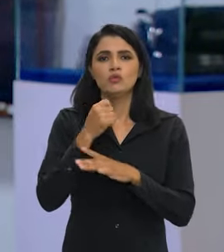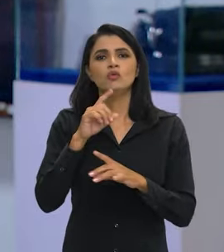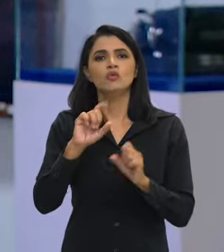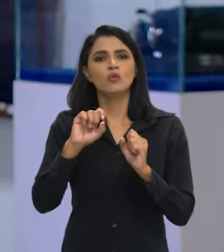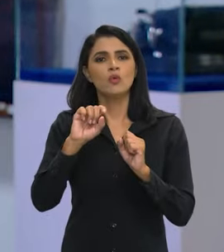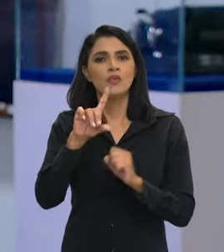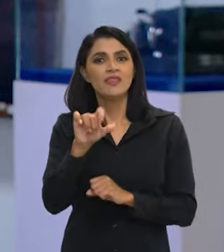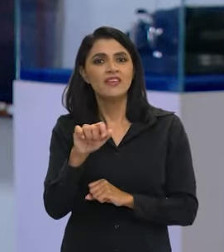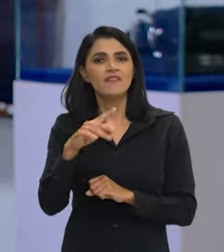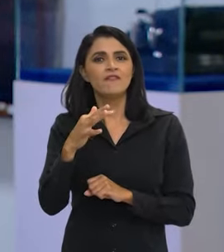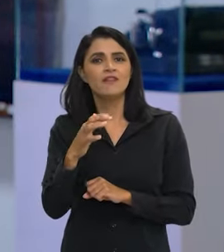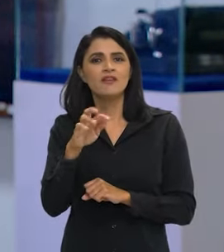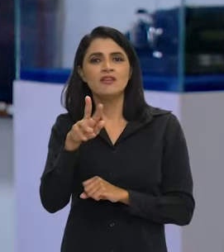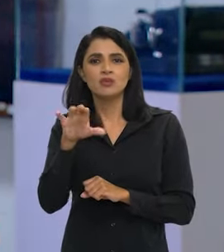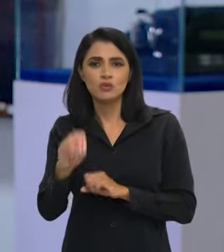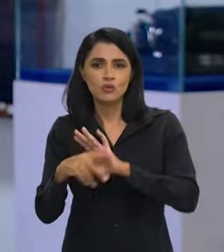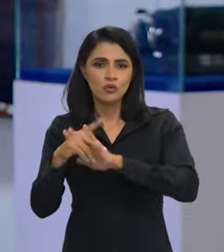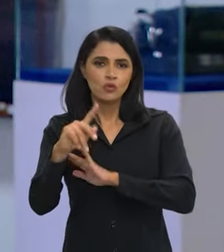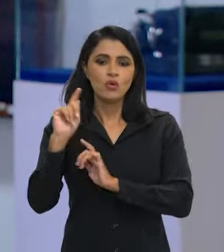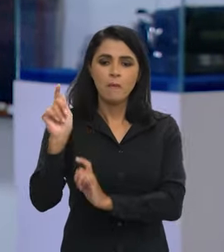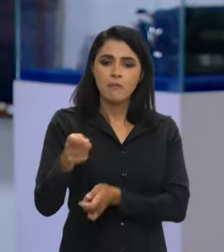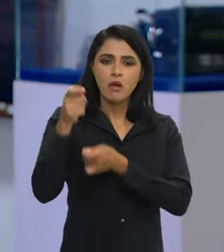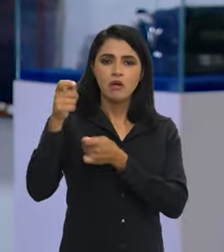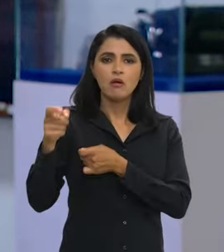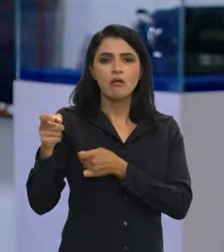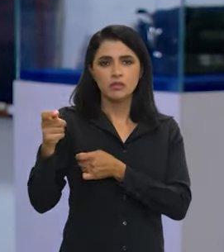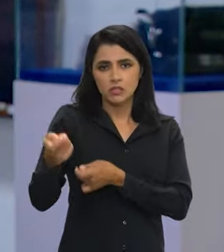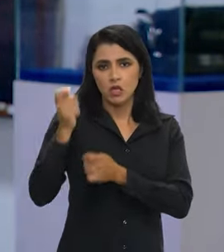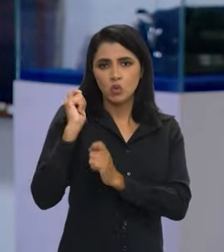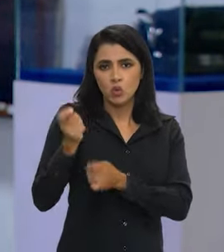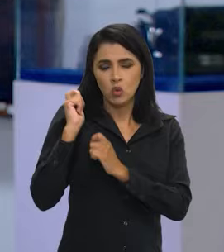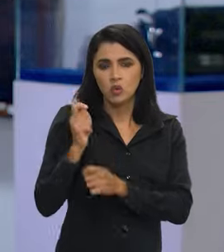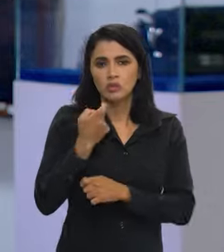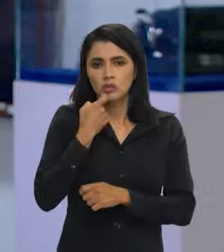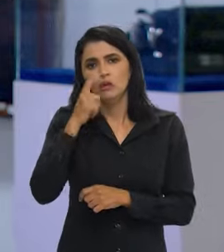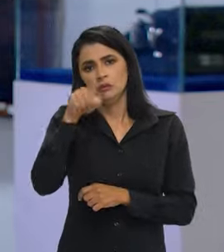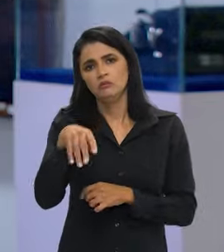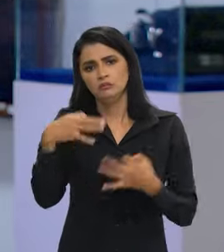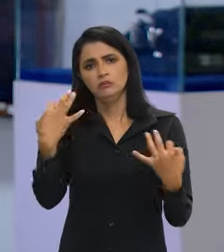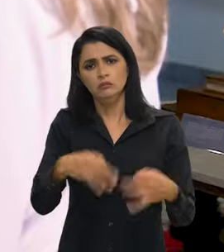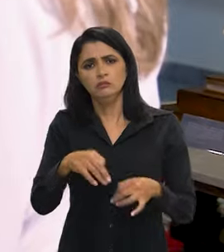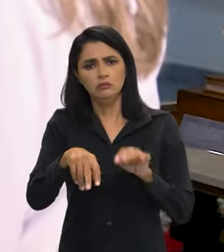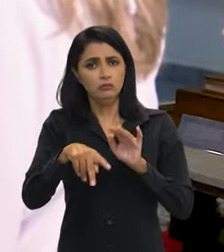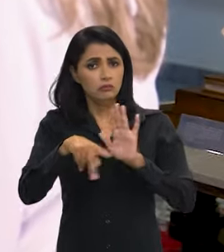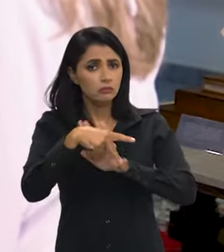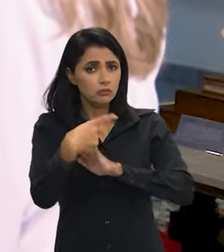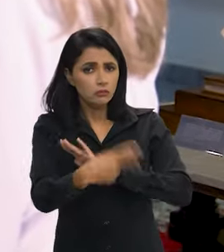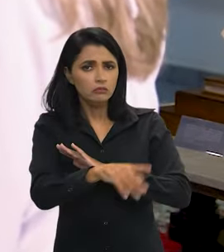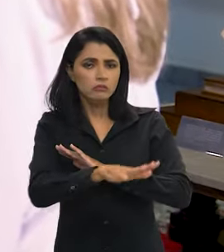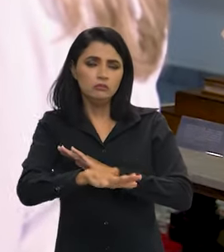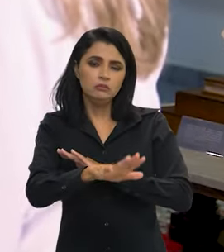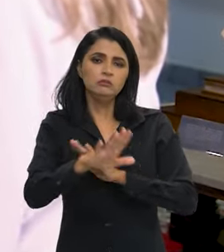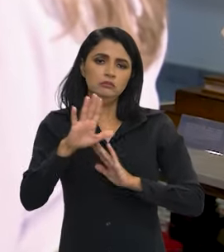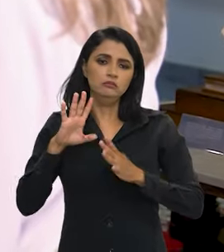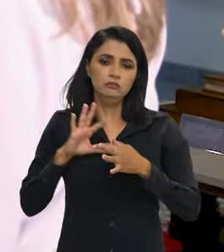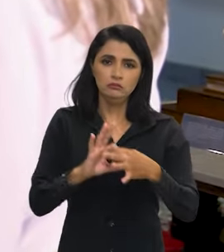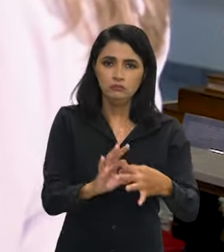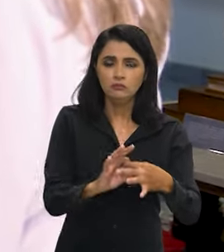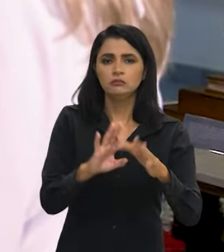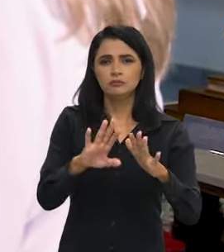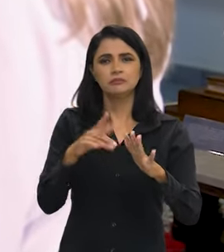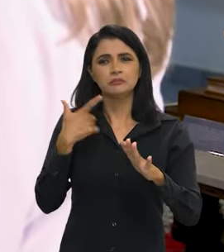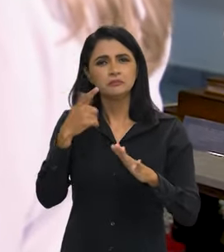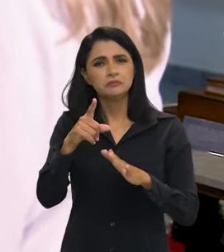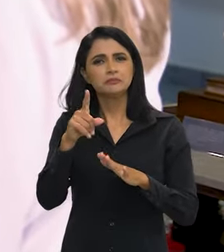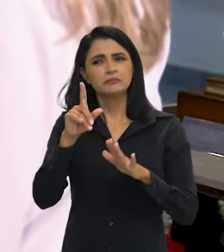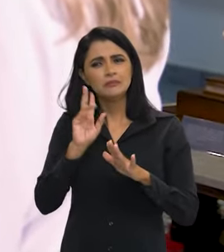defeso. Aí, sim, dos pescadores, faz sentido você fazer um mutirão, porque é uma coisa específica. Mas o benefício do cotidiano,